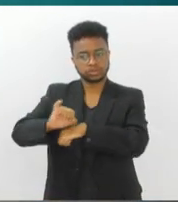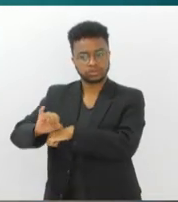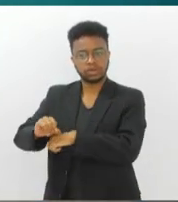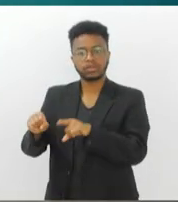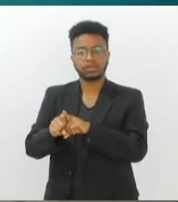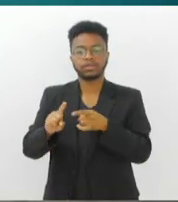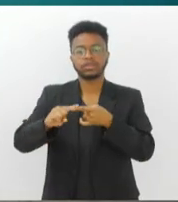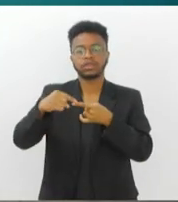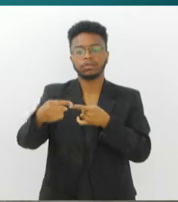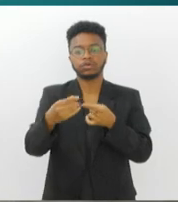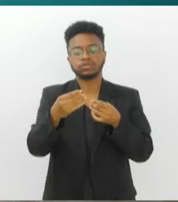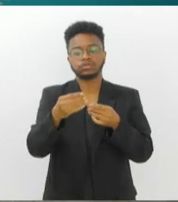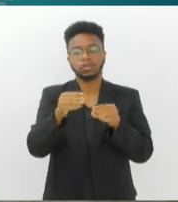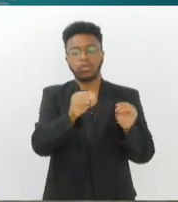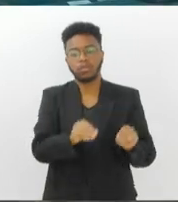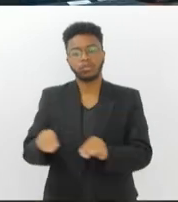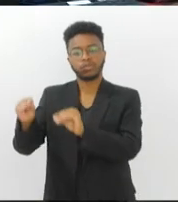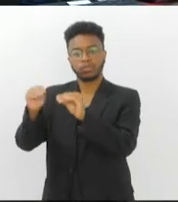CCBB Brasília.